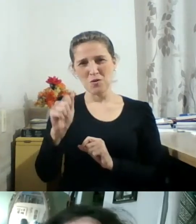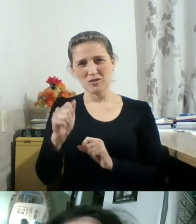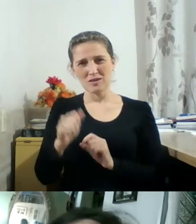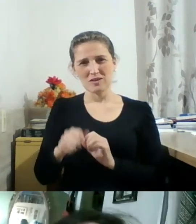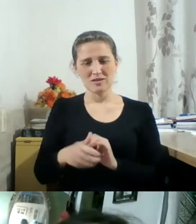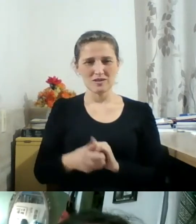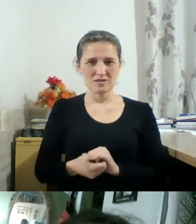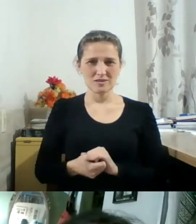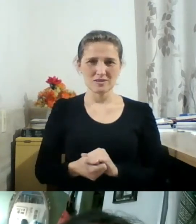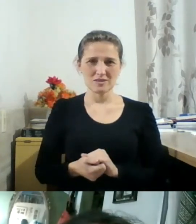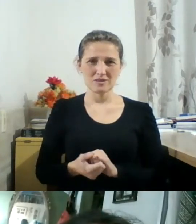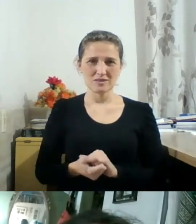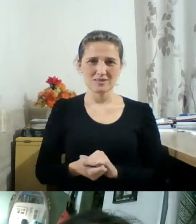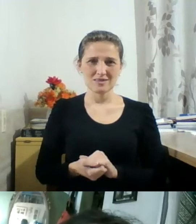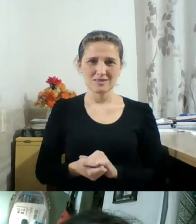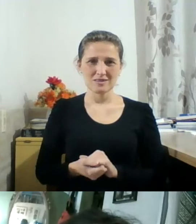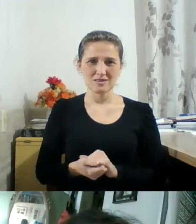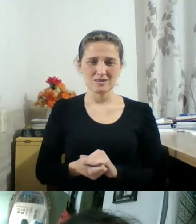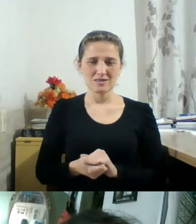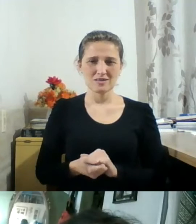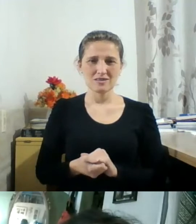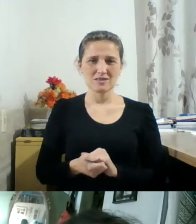como essa figura